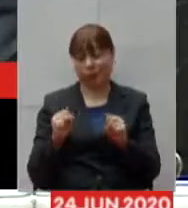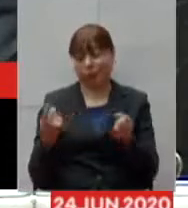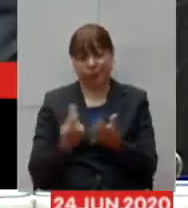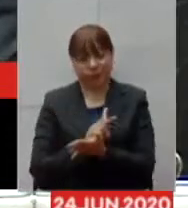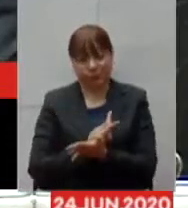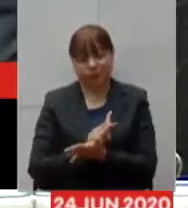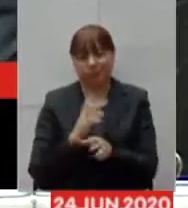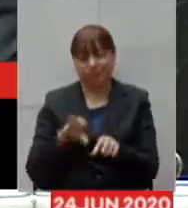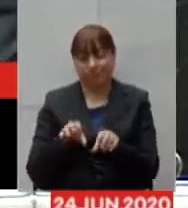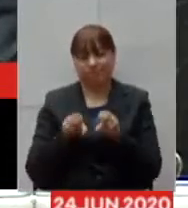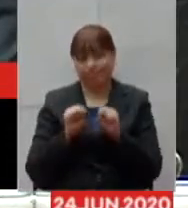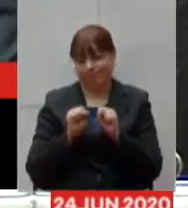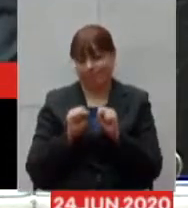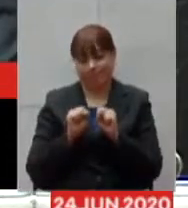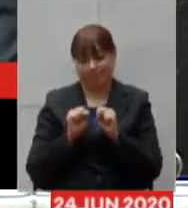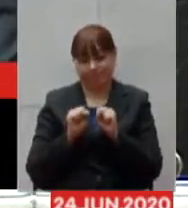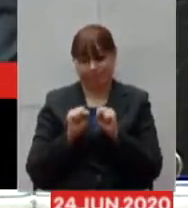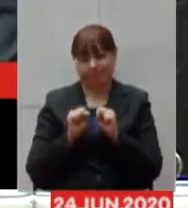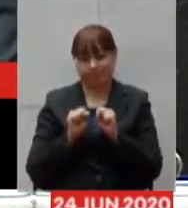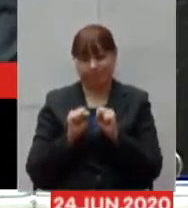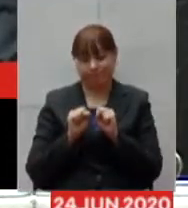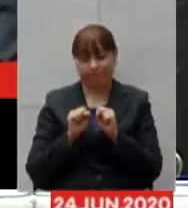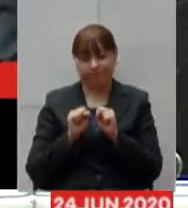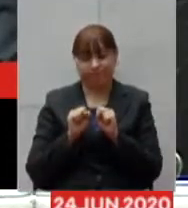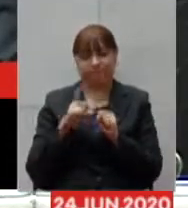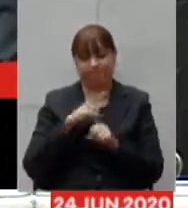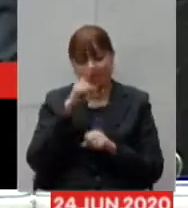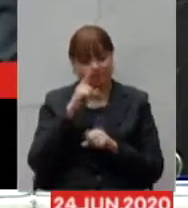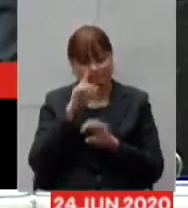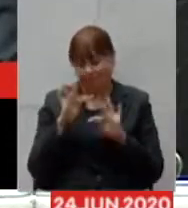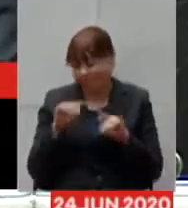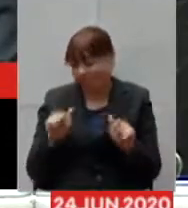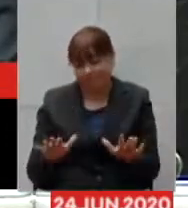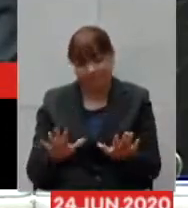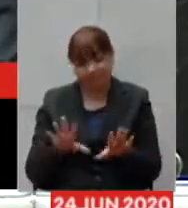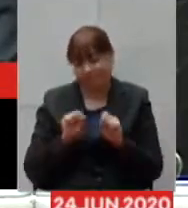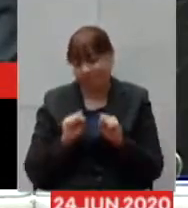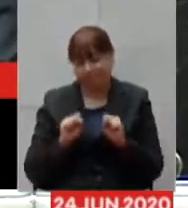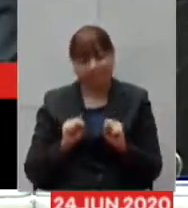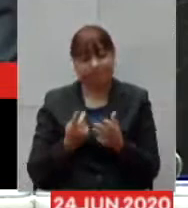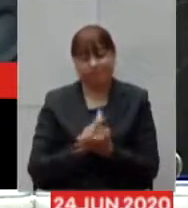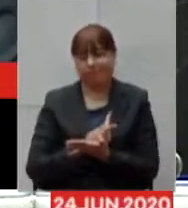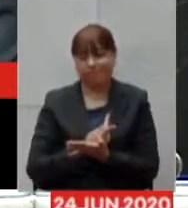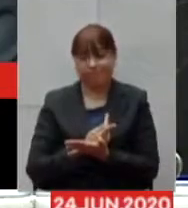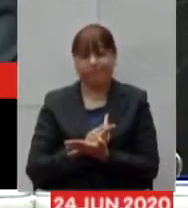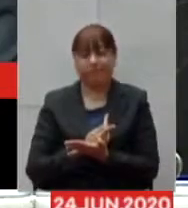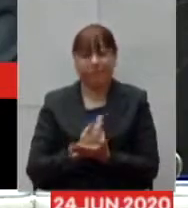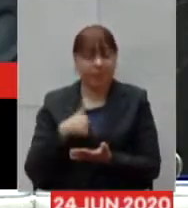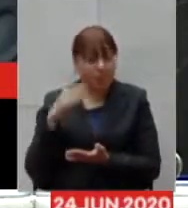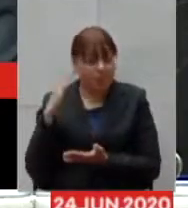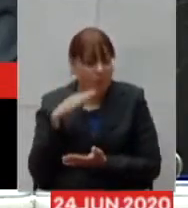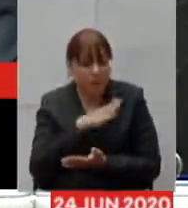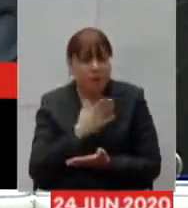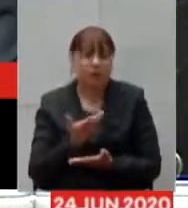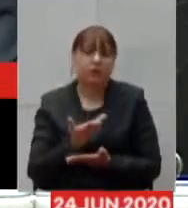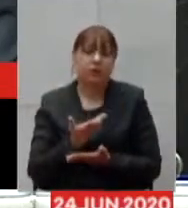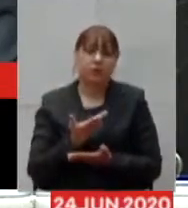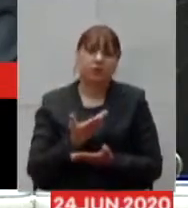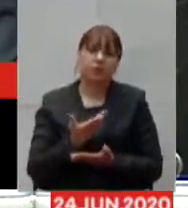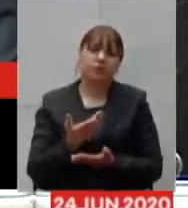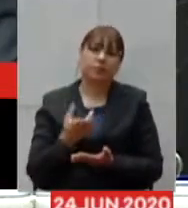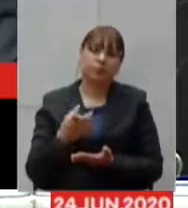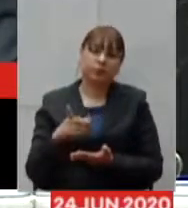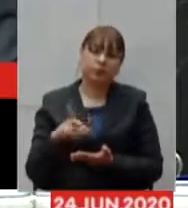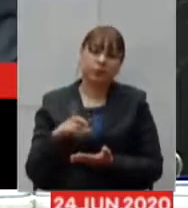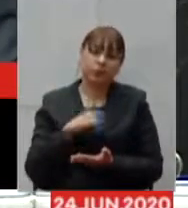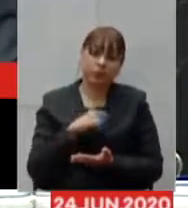viés que nós possamos ter nisso e por outro lado eu entendo que isso vai tem que ter uma união sim